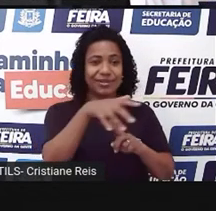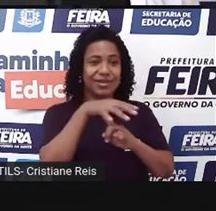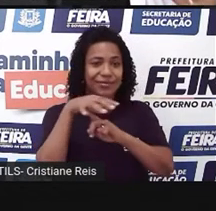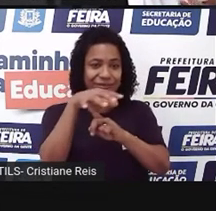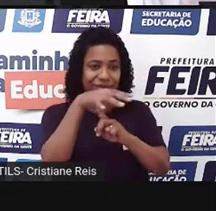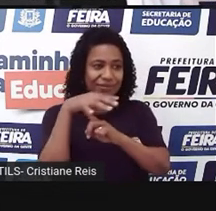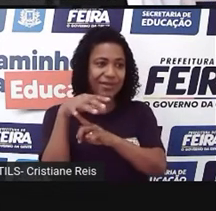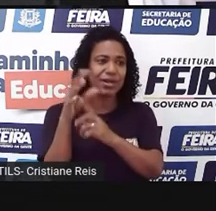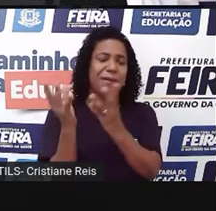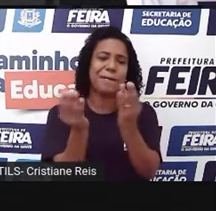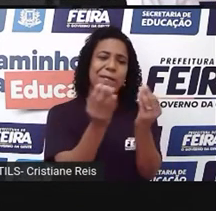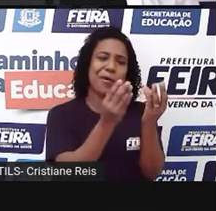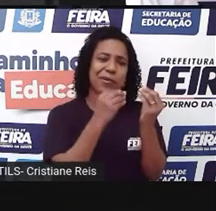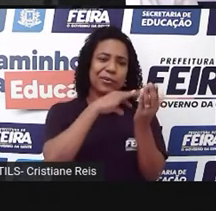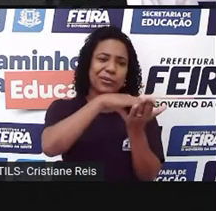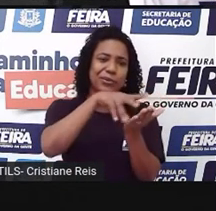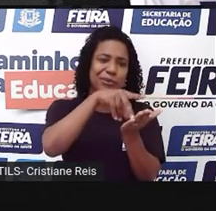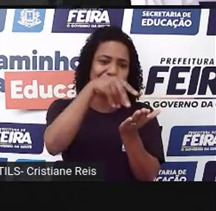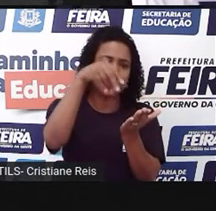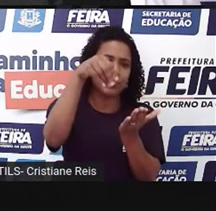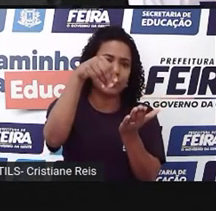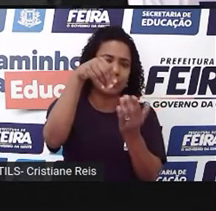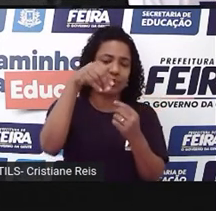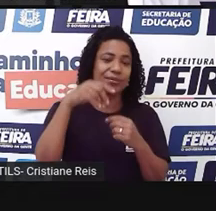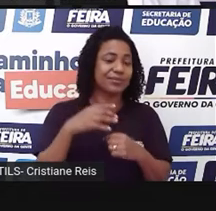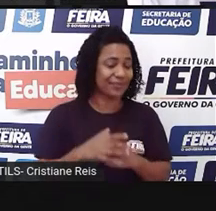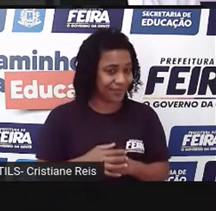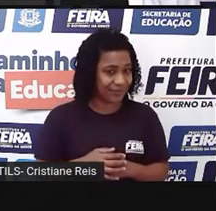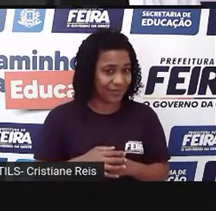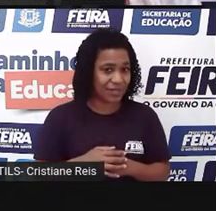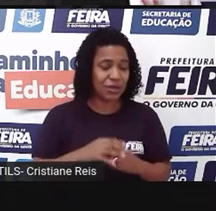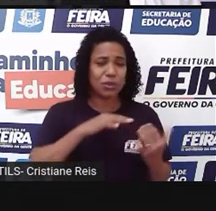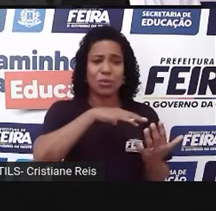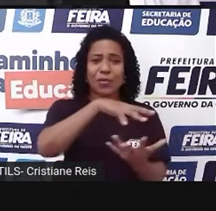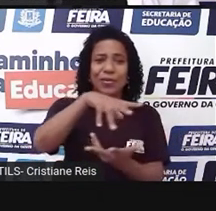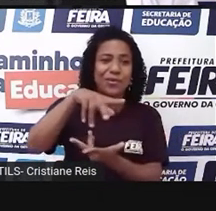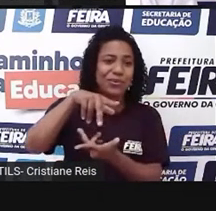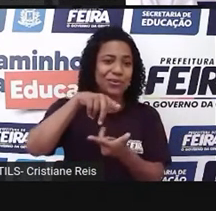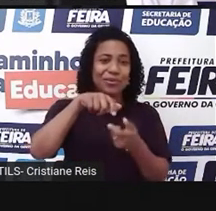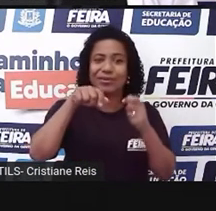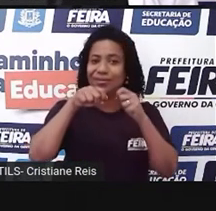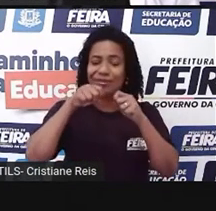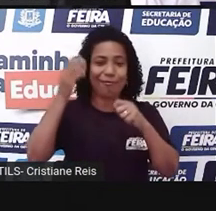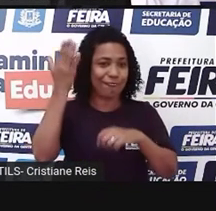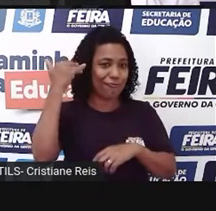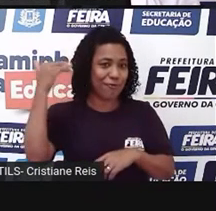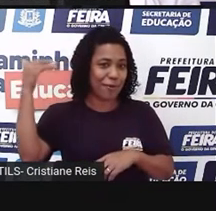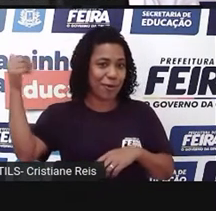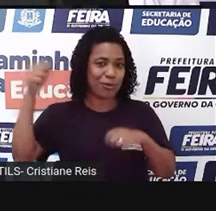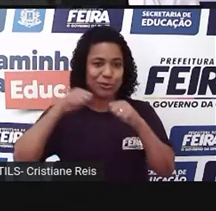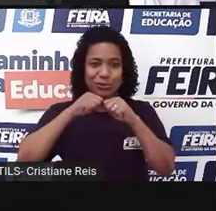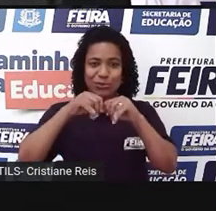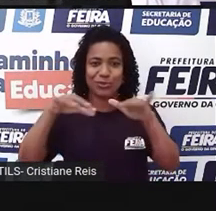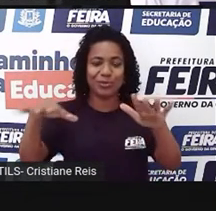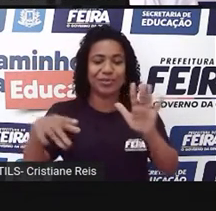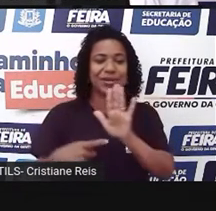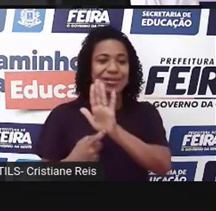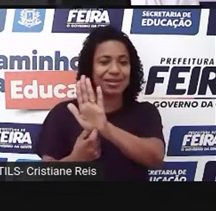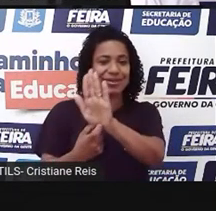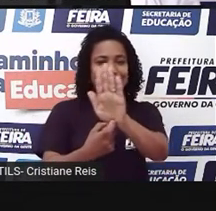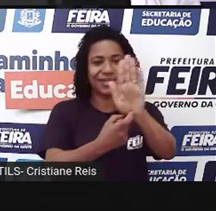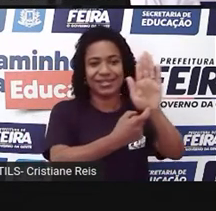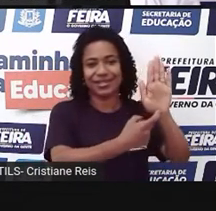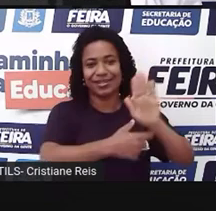artistas surgiram, gente, aí, né? Ficaram conhecidos, né? No mundo todo, através dessas apresentações de rua, né? Que eles